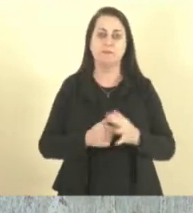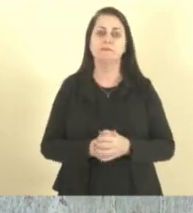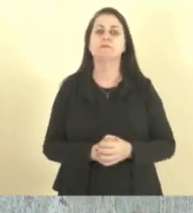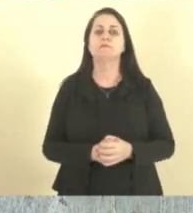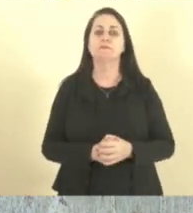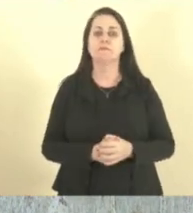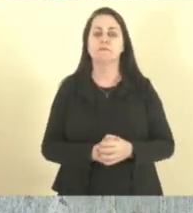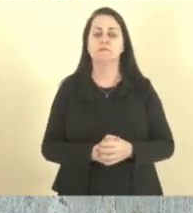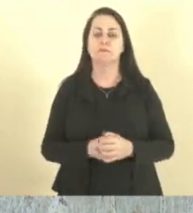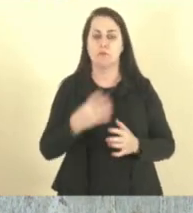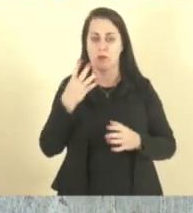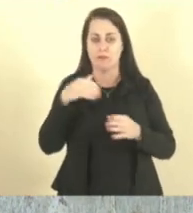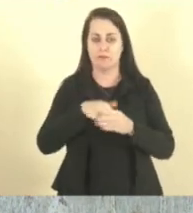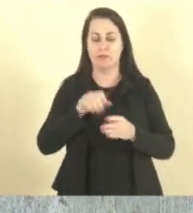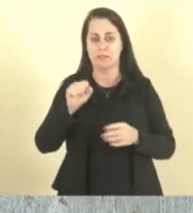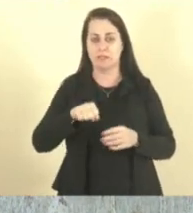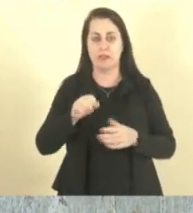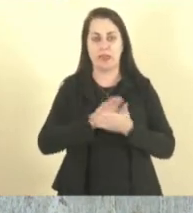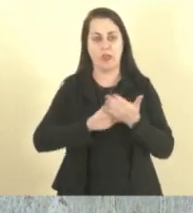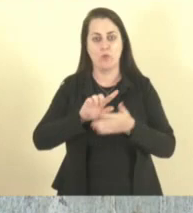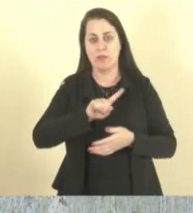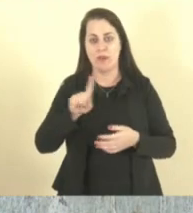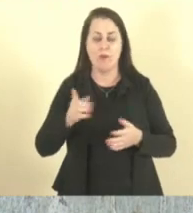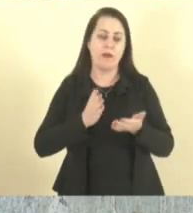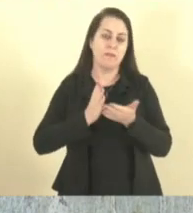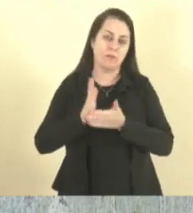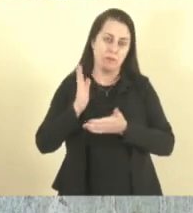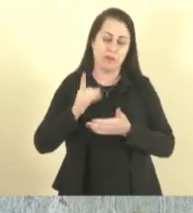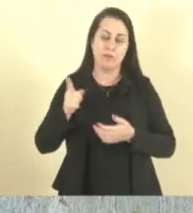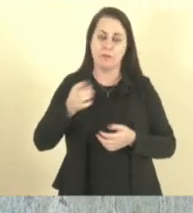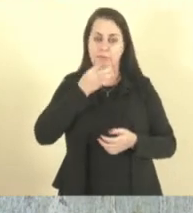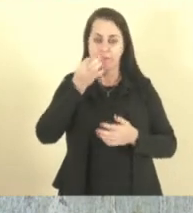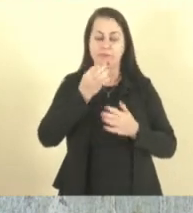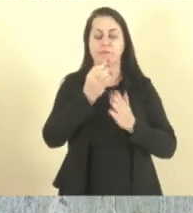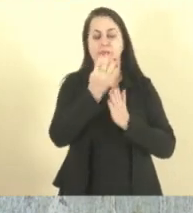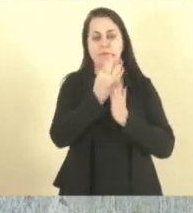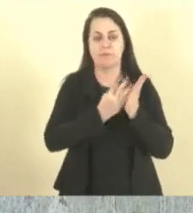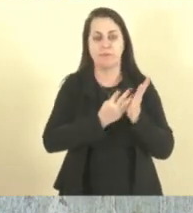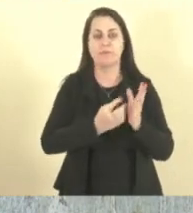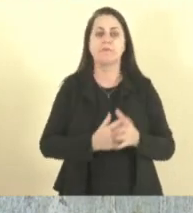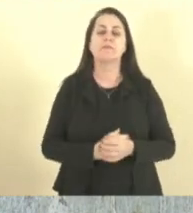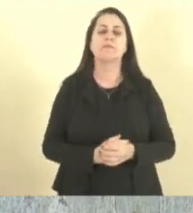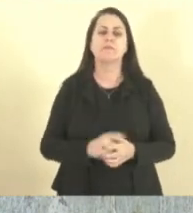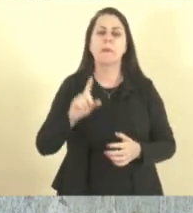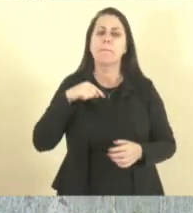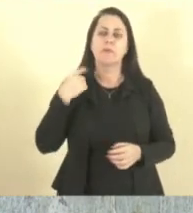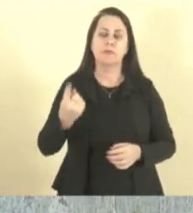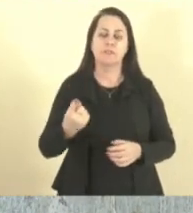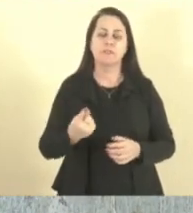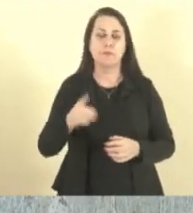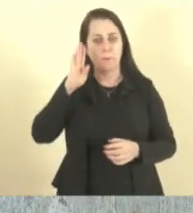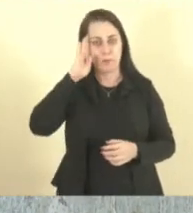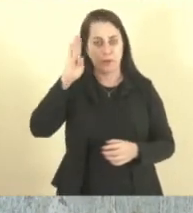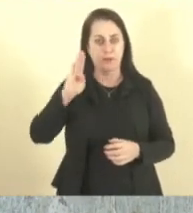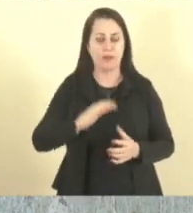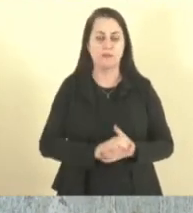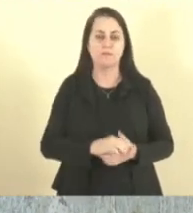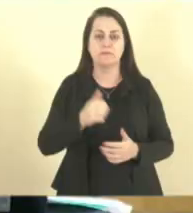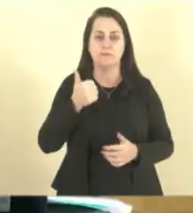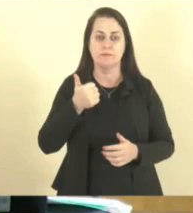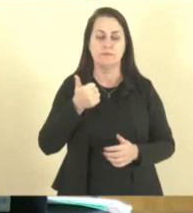relator, quatro votos sim, nenhum voto não aprovado, parecer na comissão. O próximo item de prioridade é o